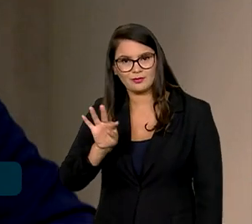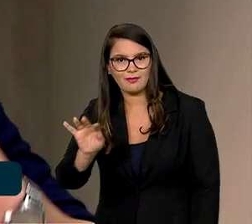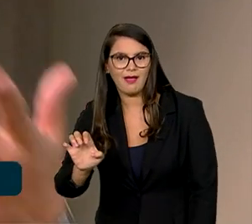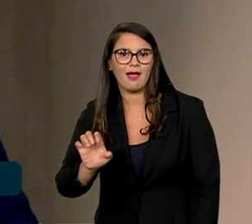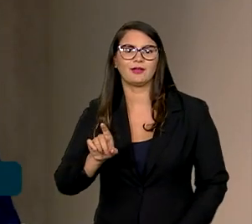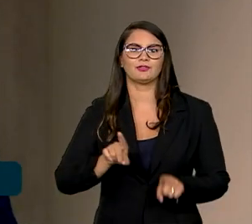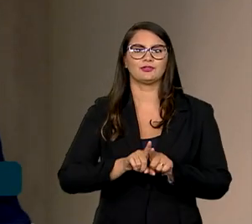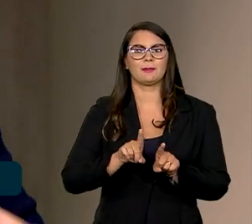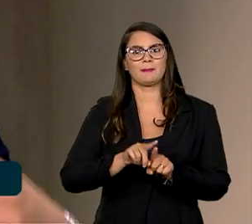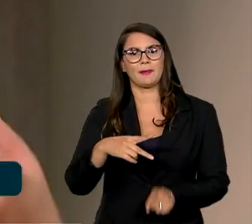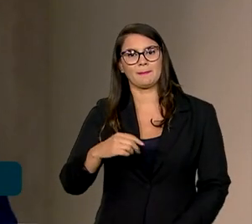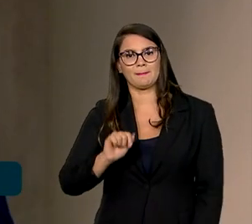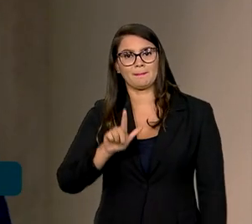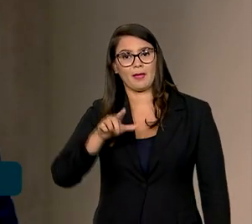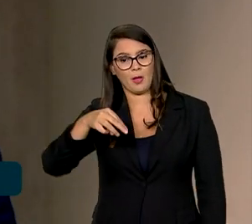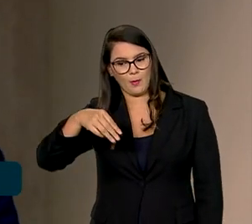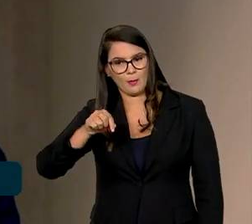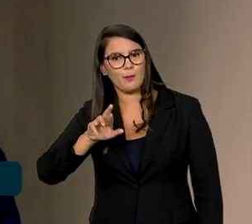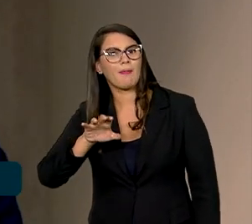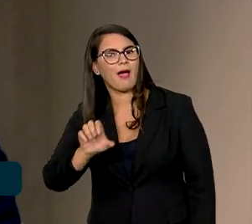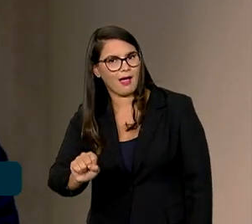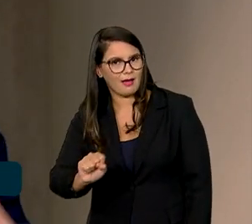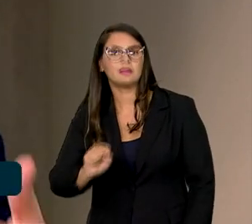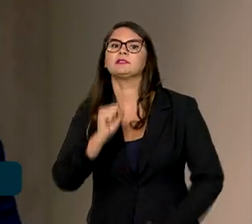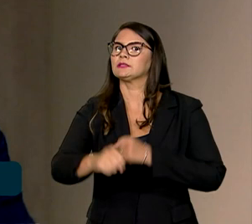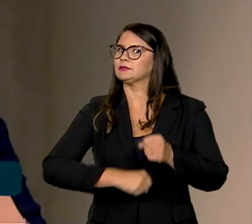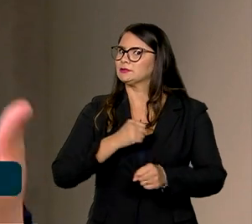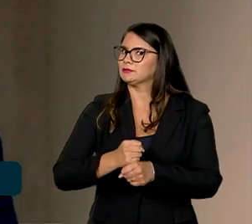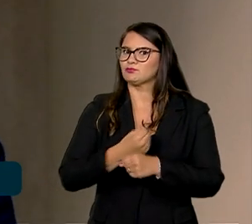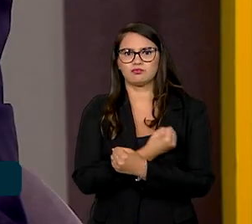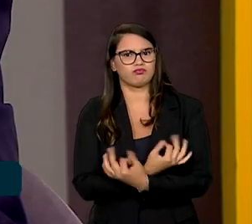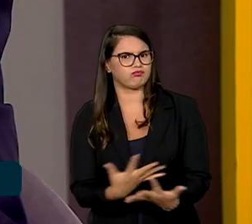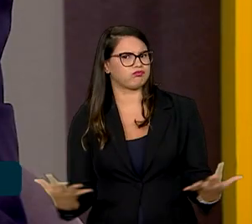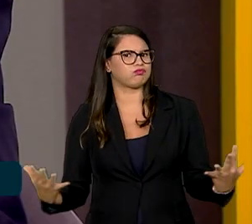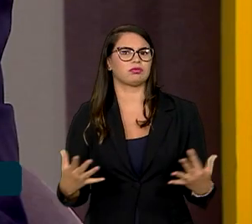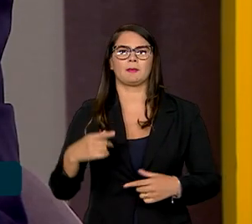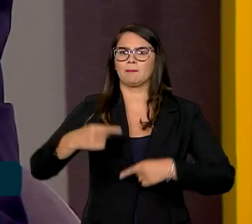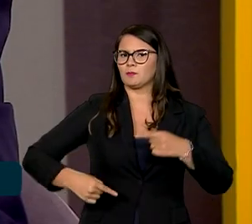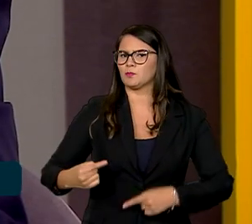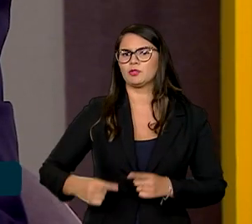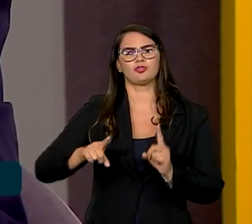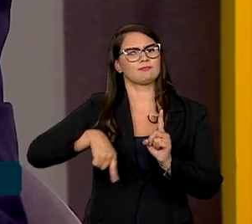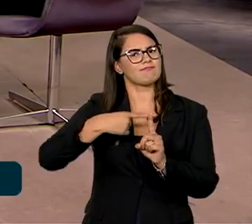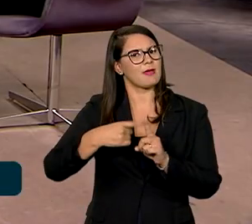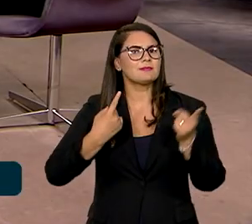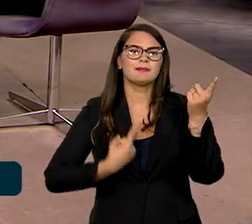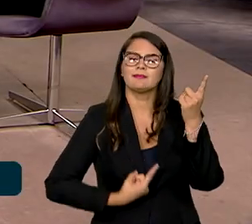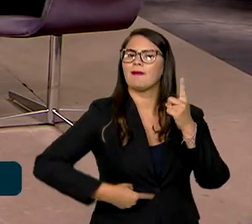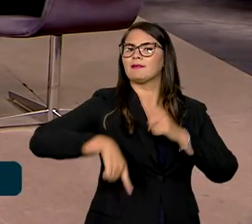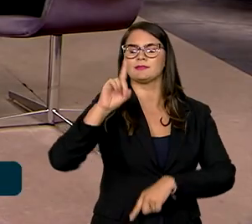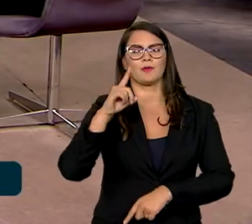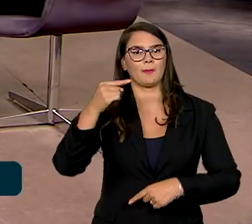Palmares e todas elas vão estar com muita vida no próximo ano, executando ainda mais políticas, transformando a